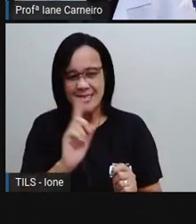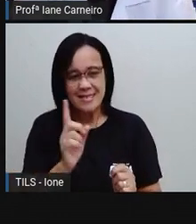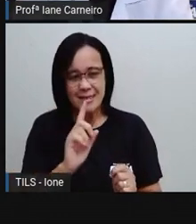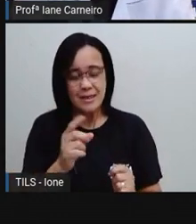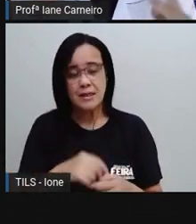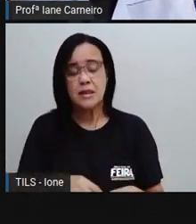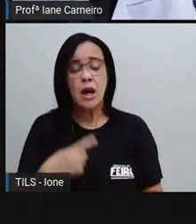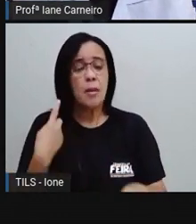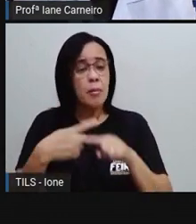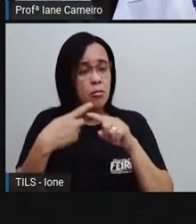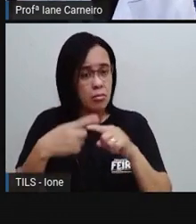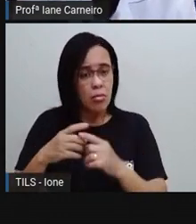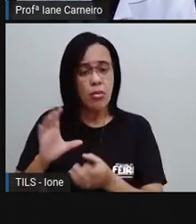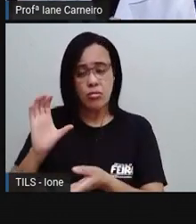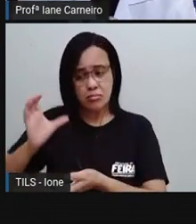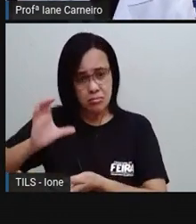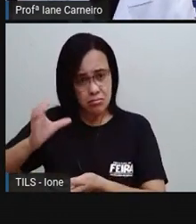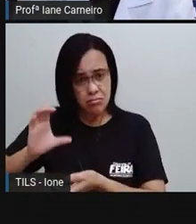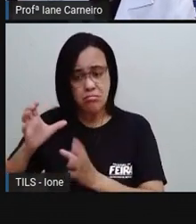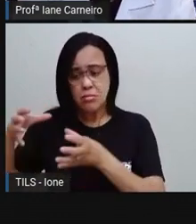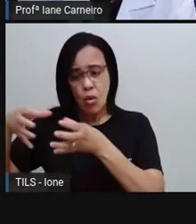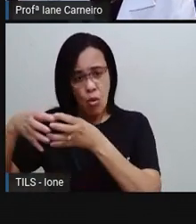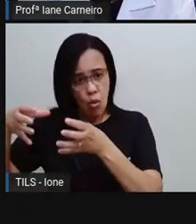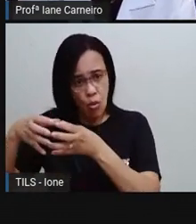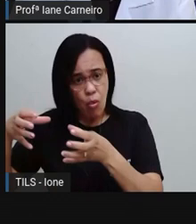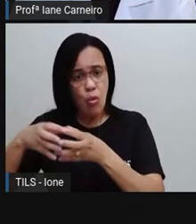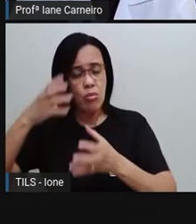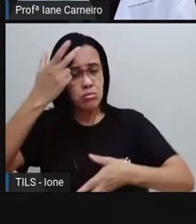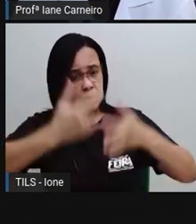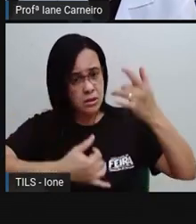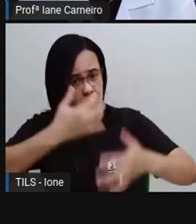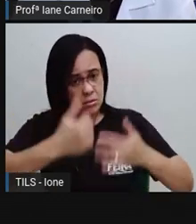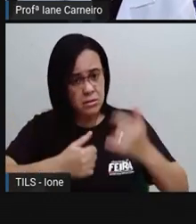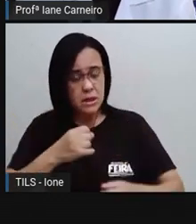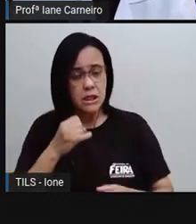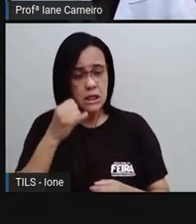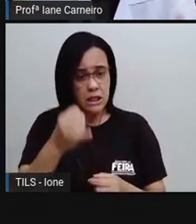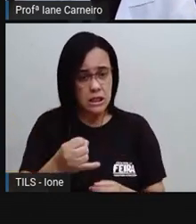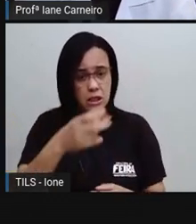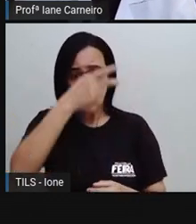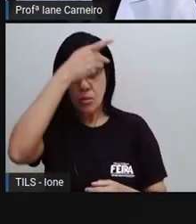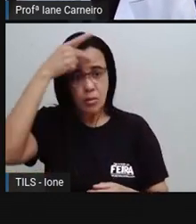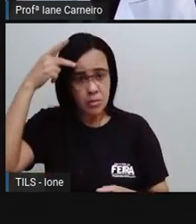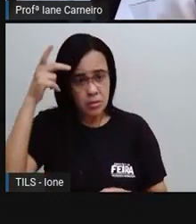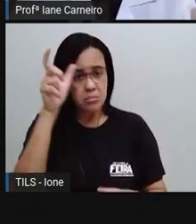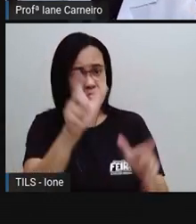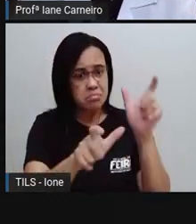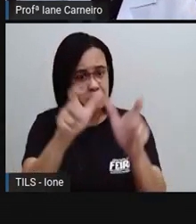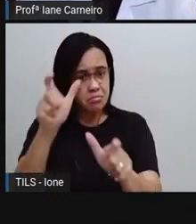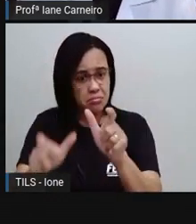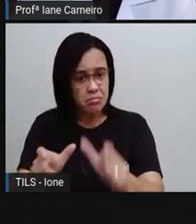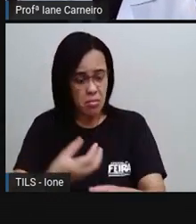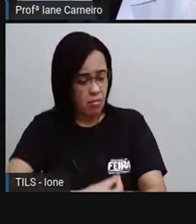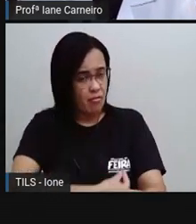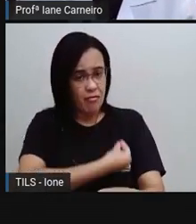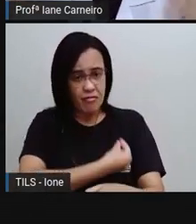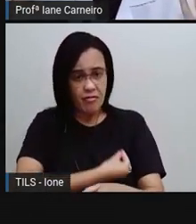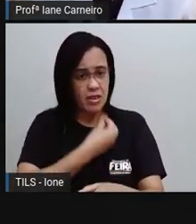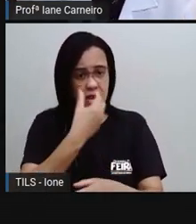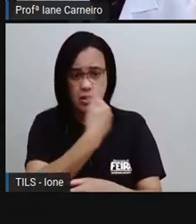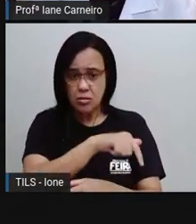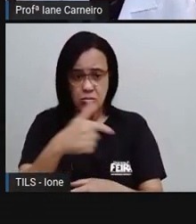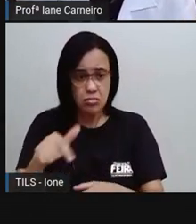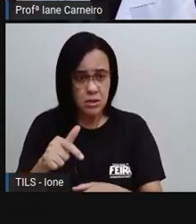humanos, os seres vivos, a gente não consegue viver sem água, né? A água, ela é responsável por nos manter